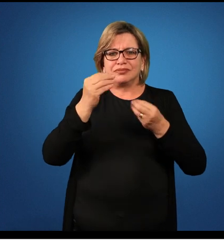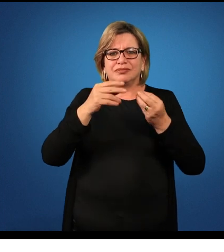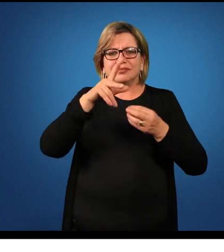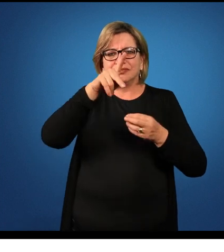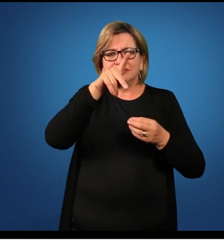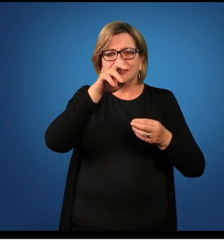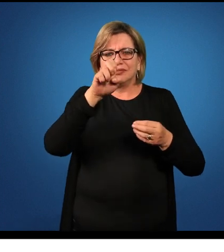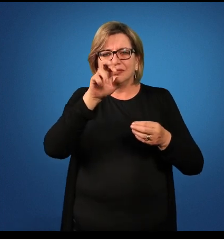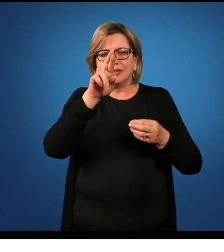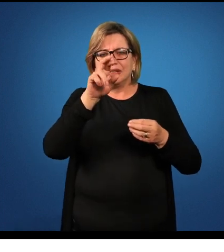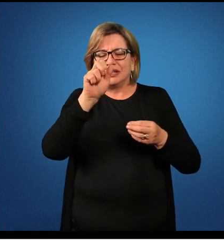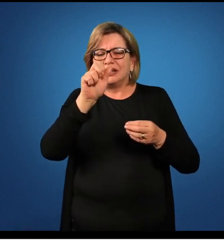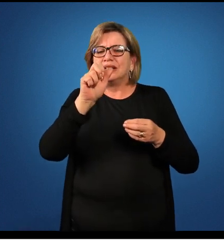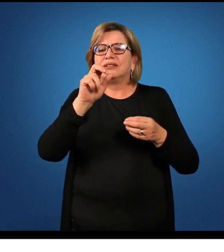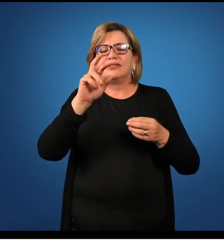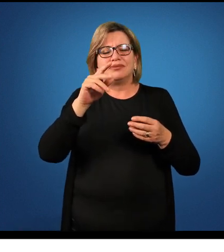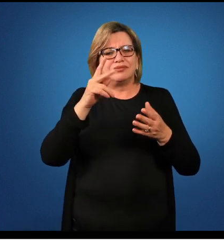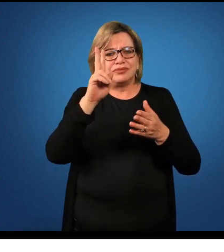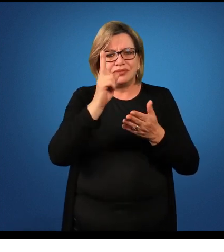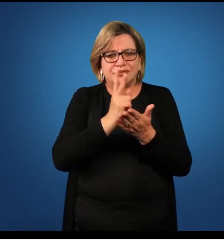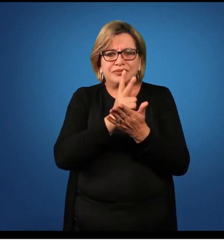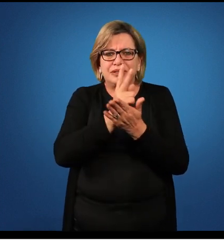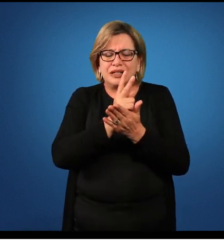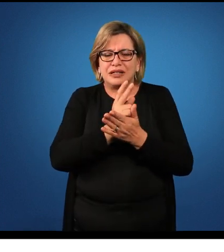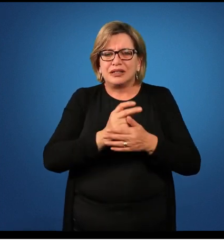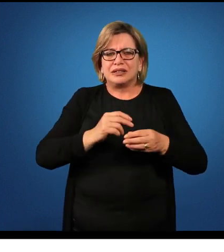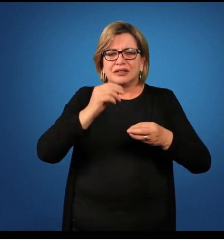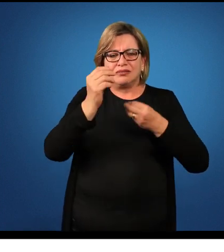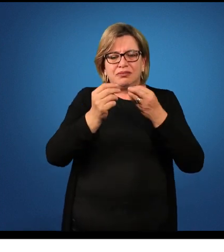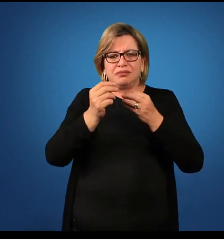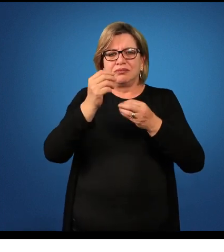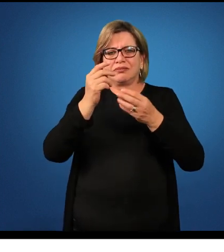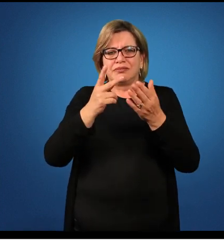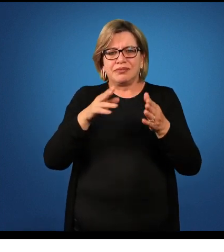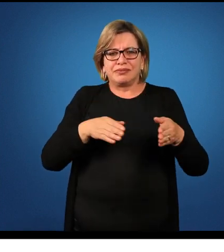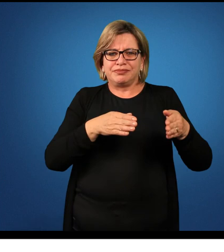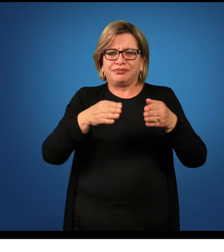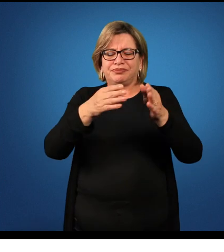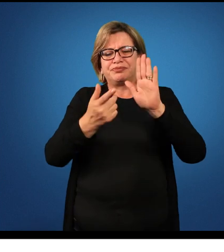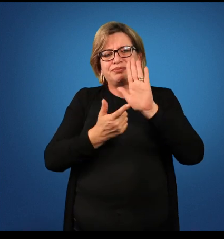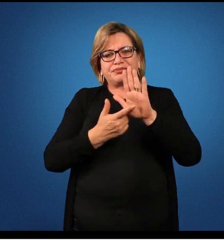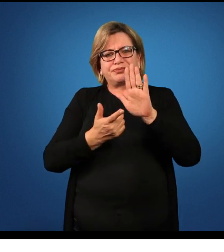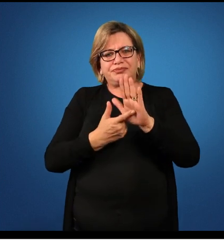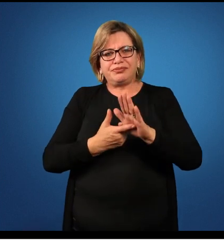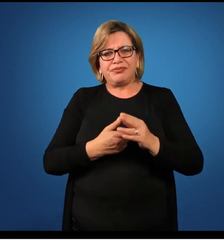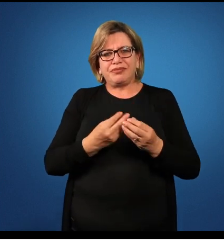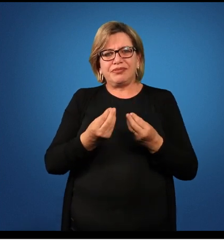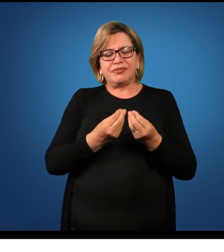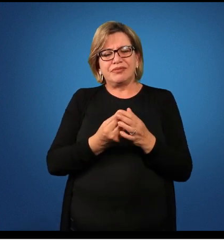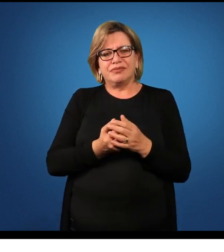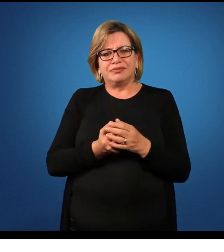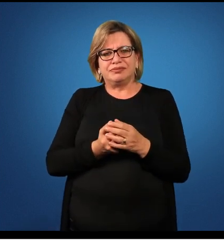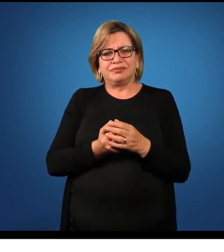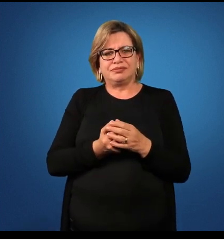caso ablativo no singular pelo campo per agrum